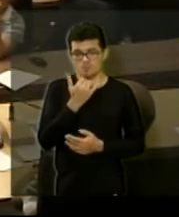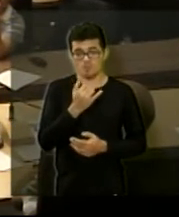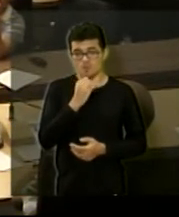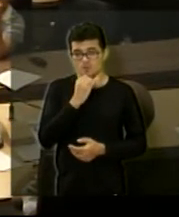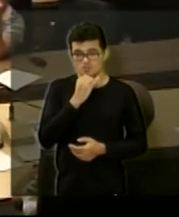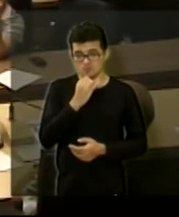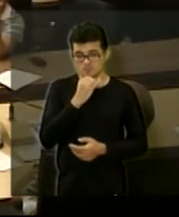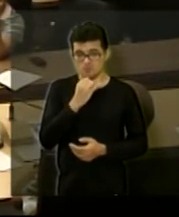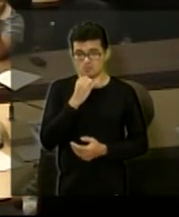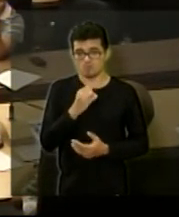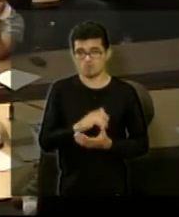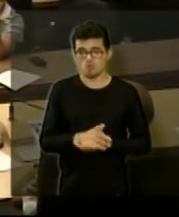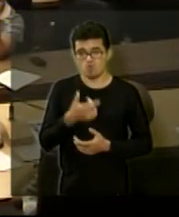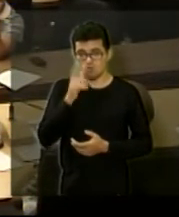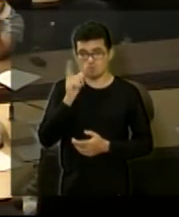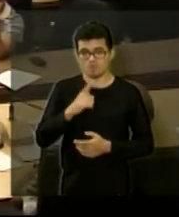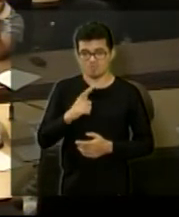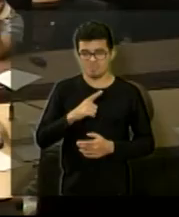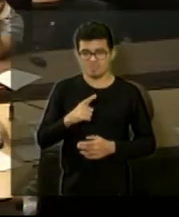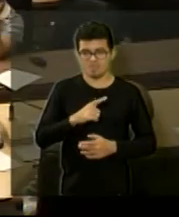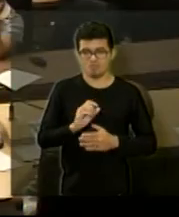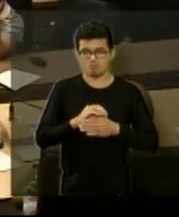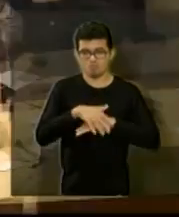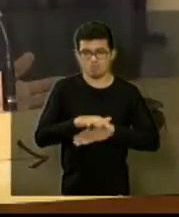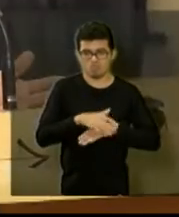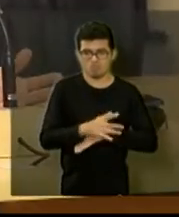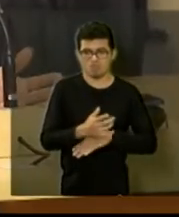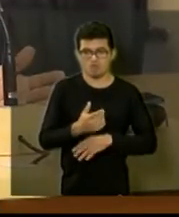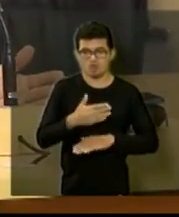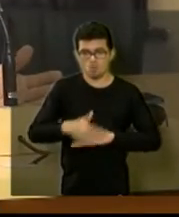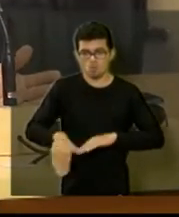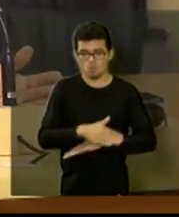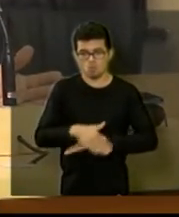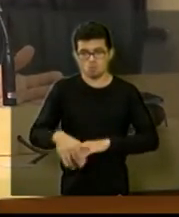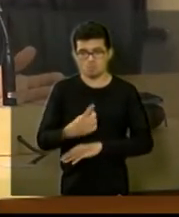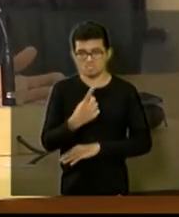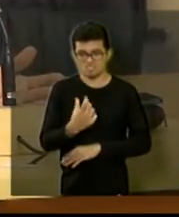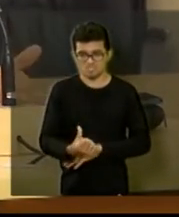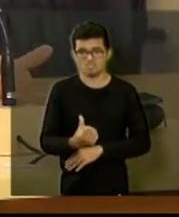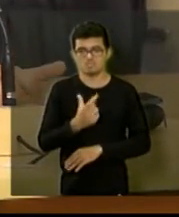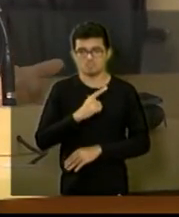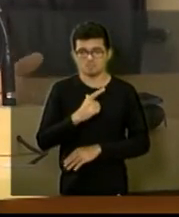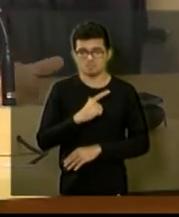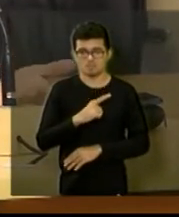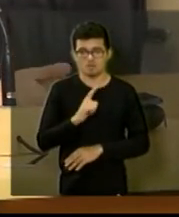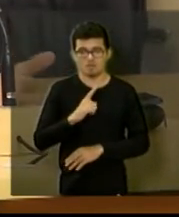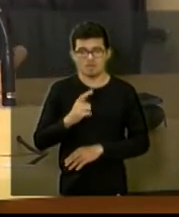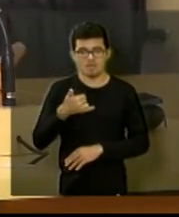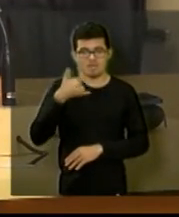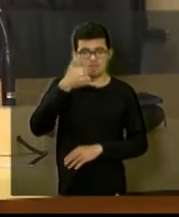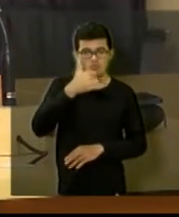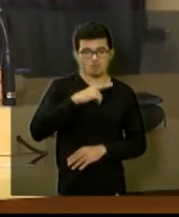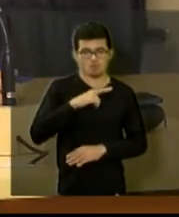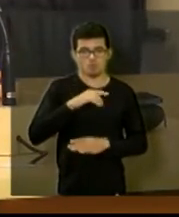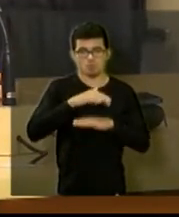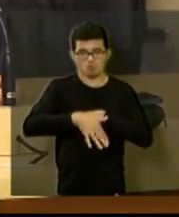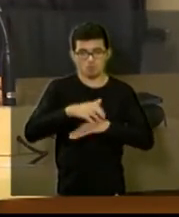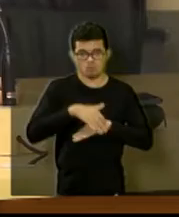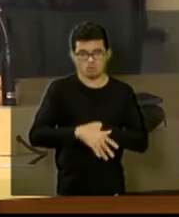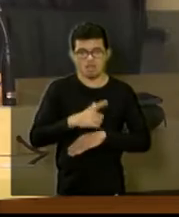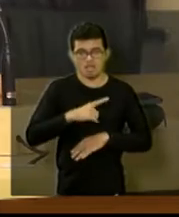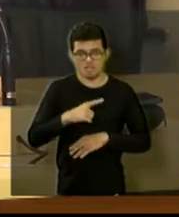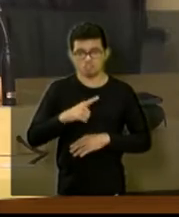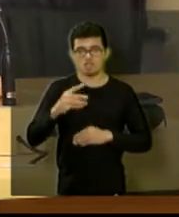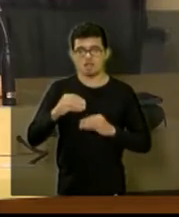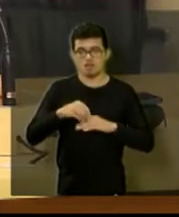ontem teve um vazamento na 16 com as provas lá embaixo é uma adutora e me ligaram falou está vazando eu já passei